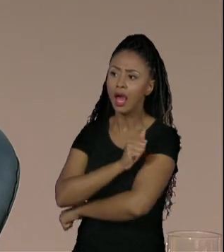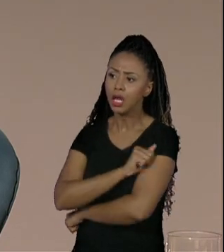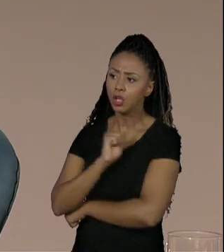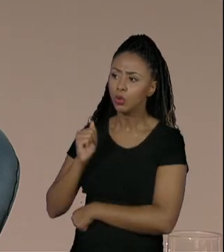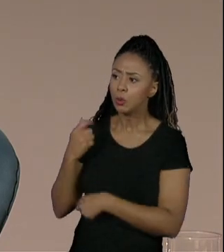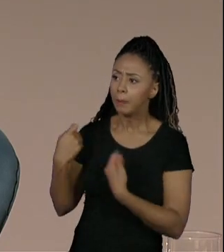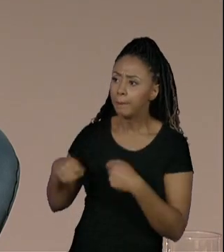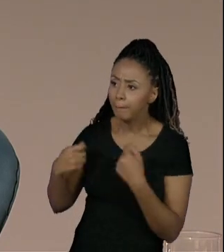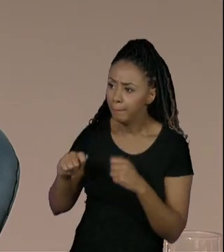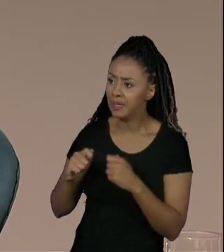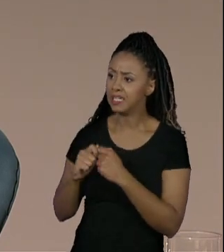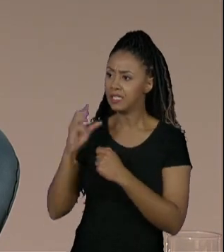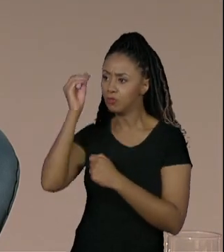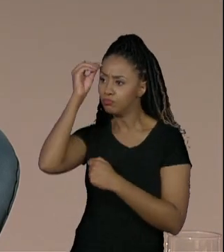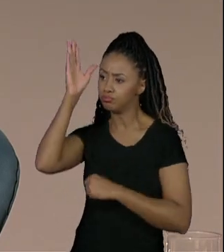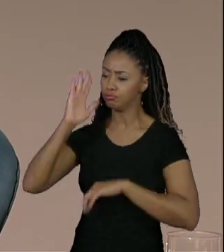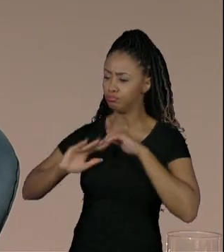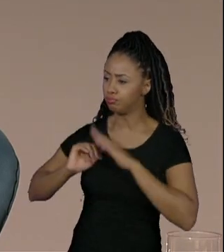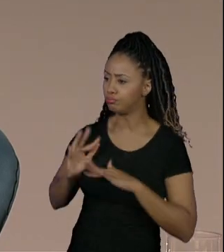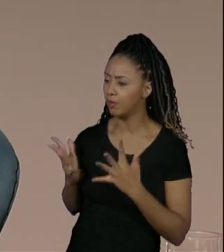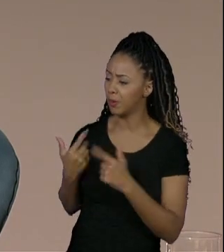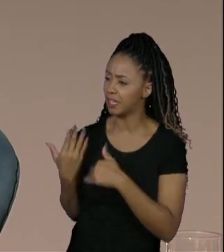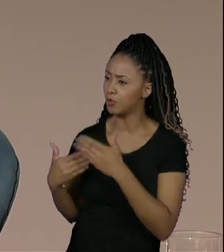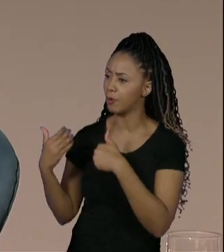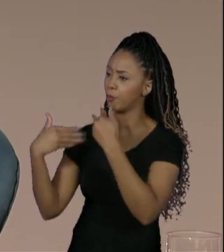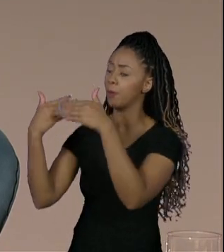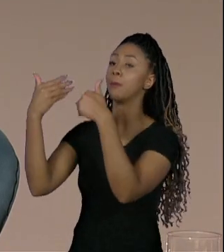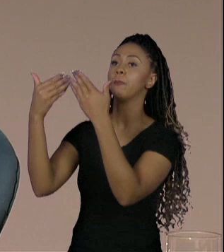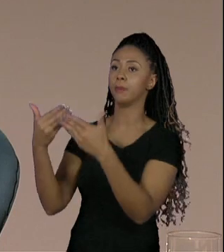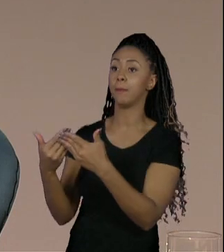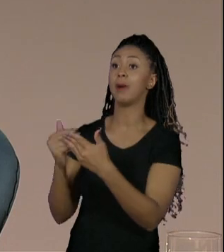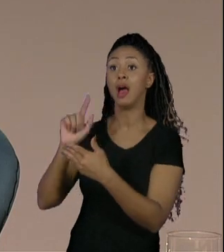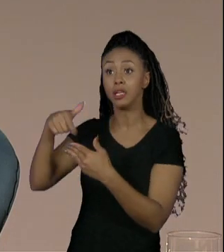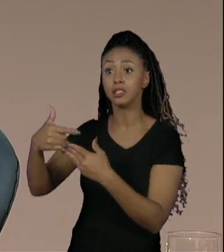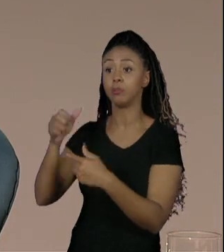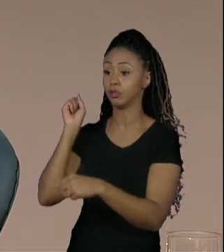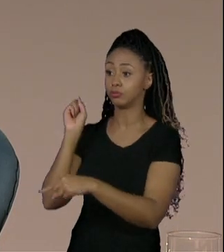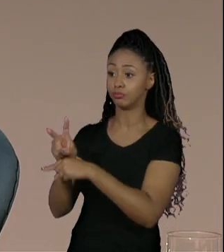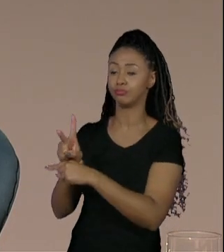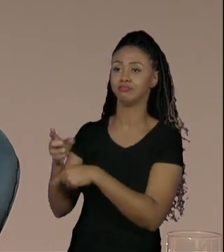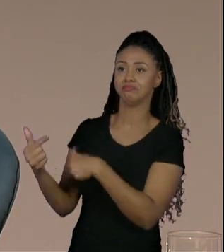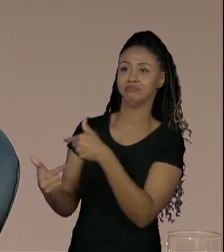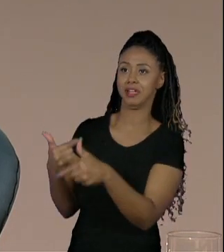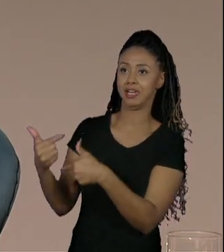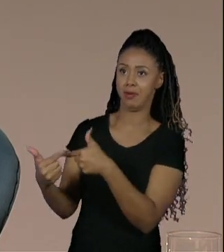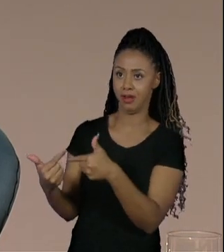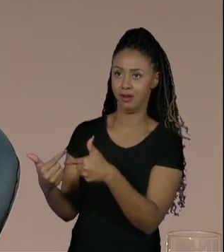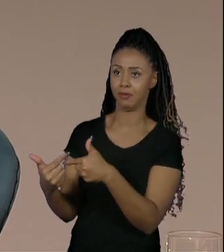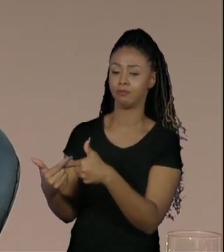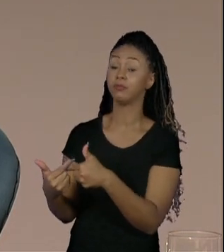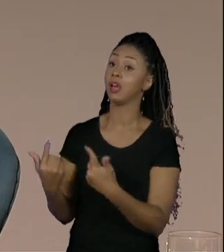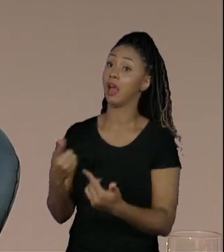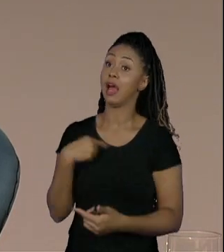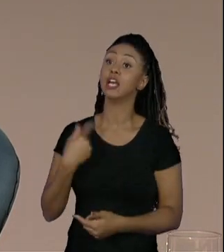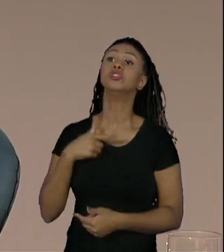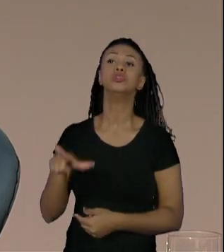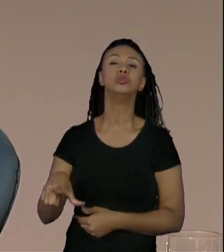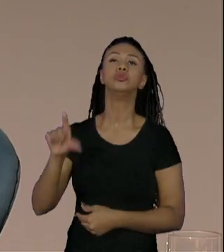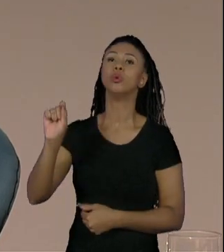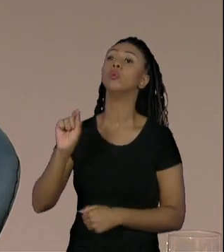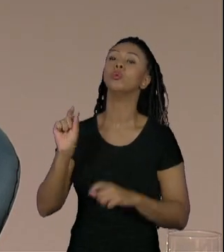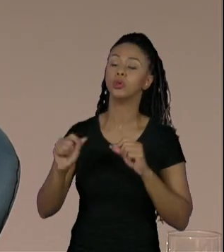este profissional, ele ingresse no mercado de trabalho, né? Então, quando a gente faz essa escolha por esse conjunto, a gente